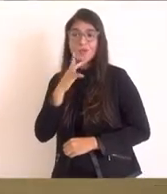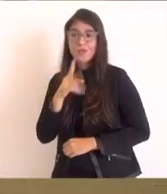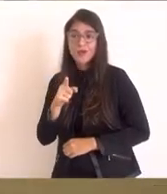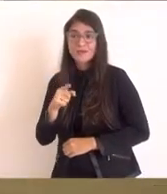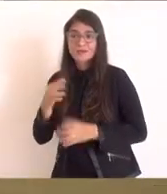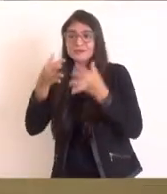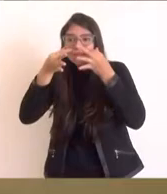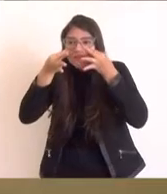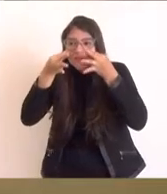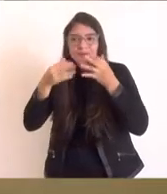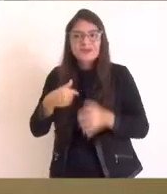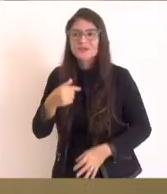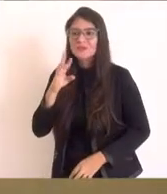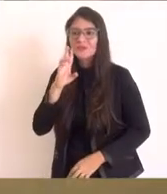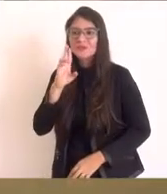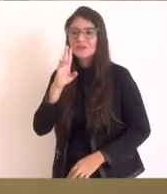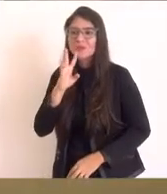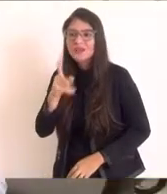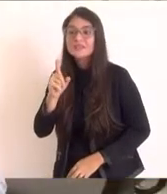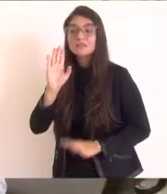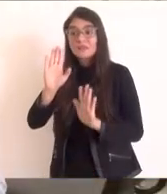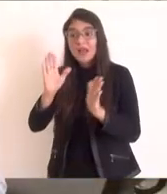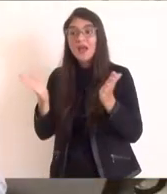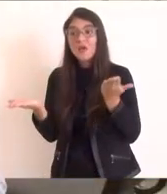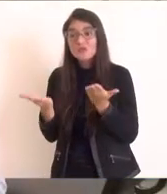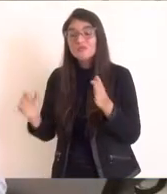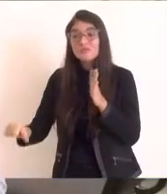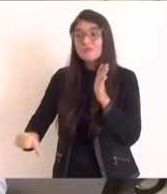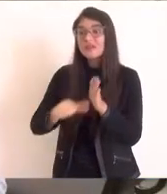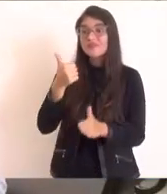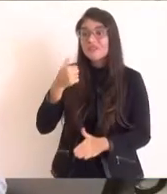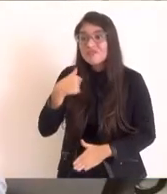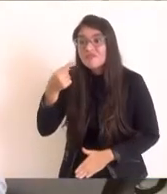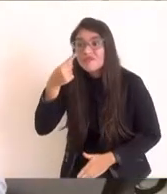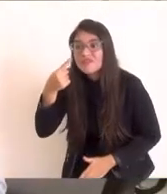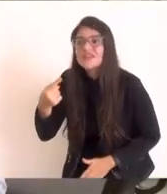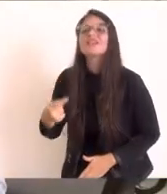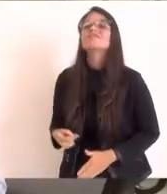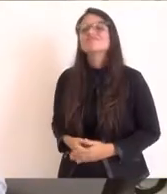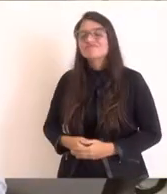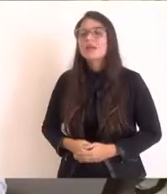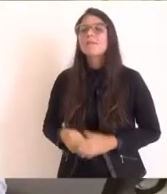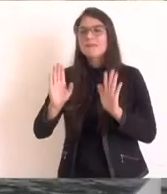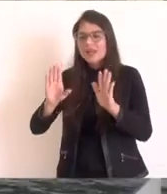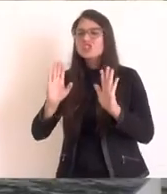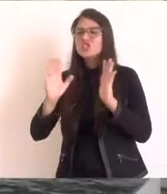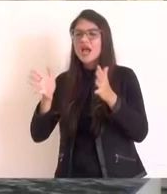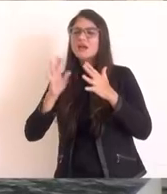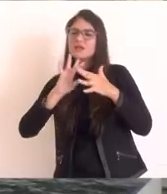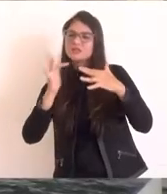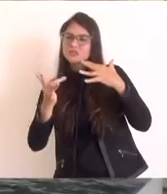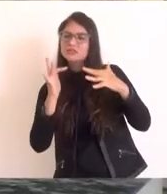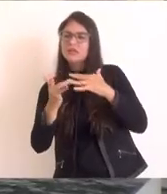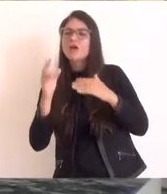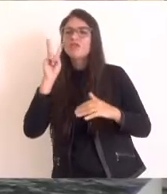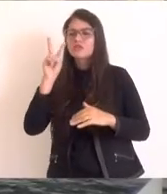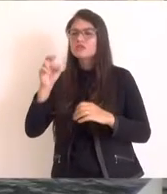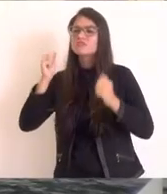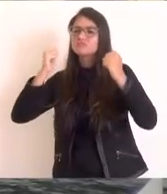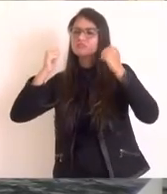atuante e a sua atuação tem sido exemplar na região dos lagos. A gente tem visto a sua atuação